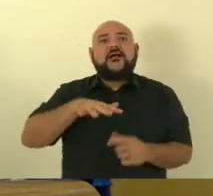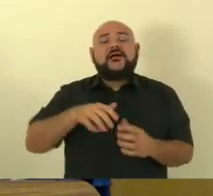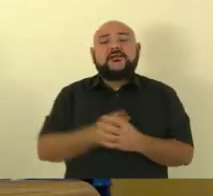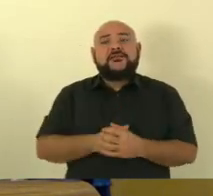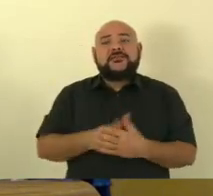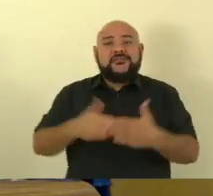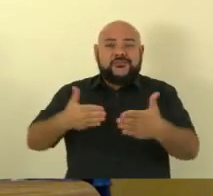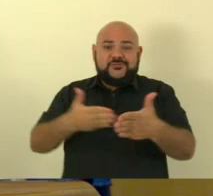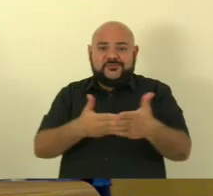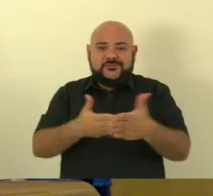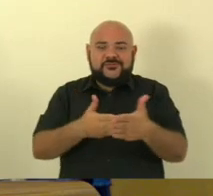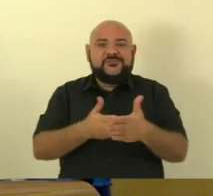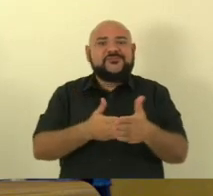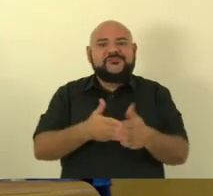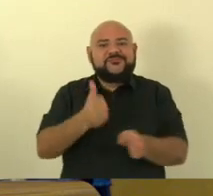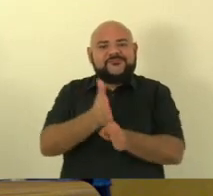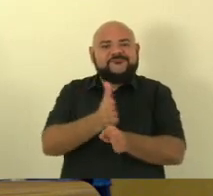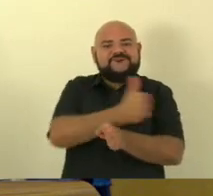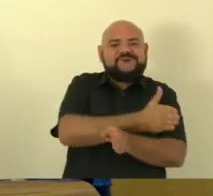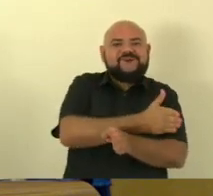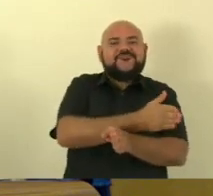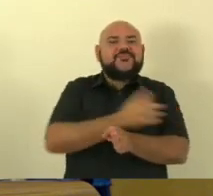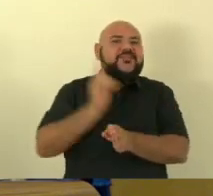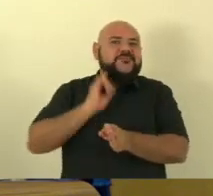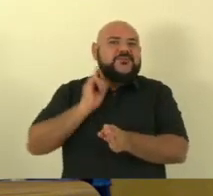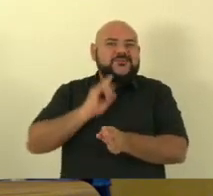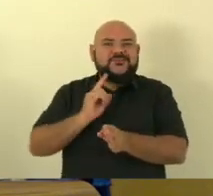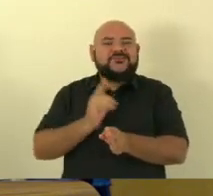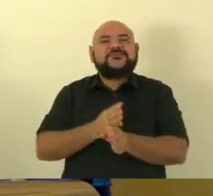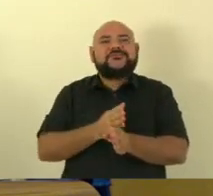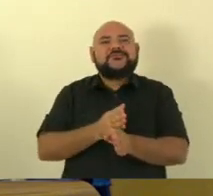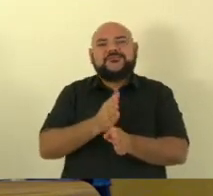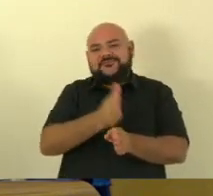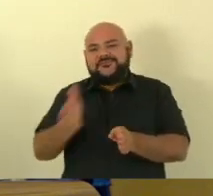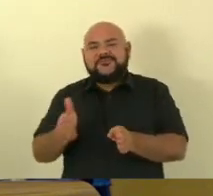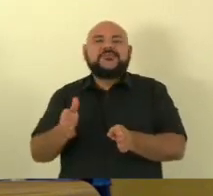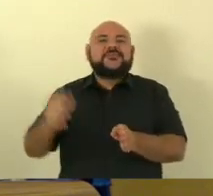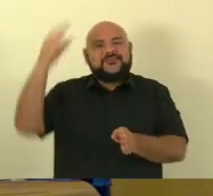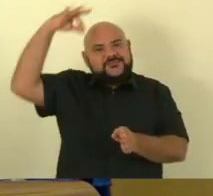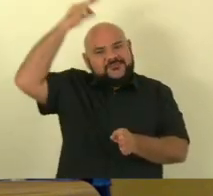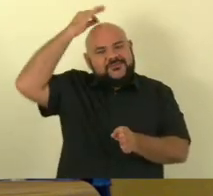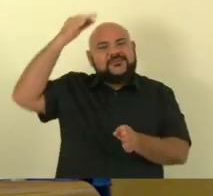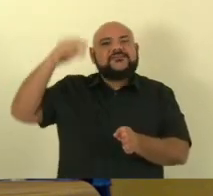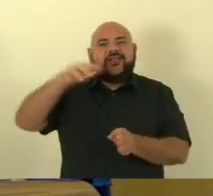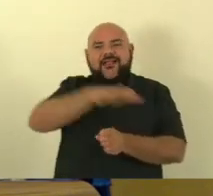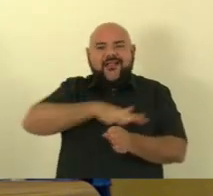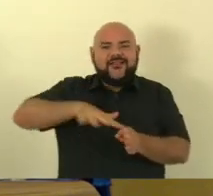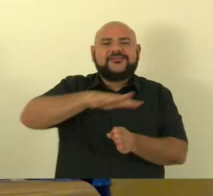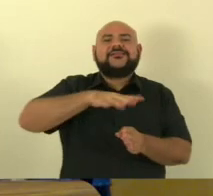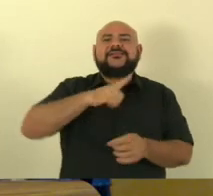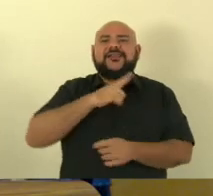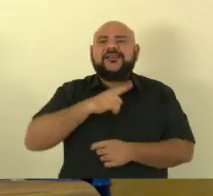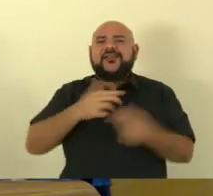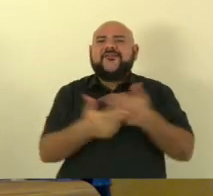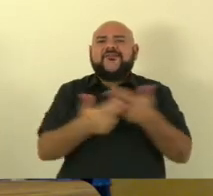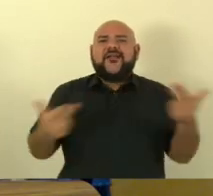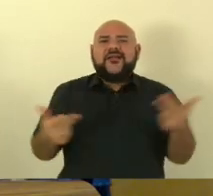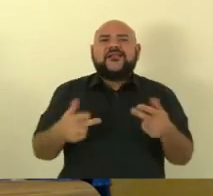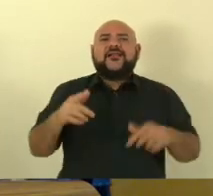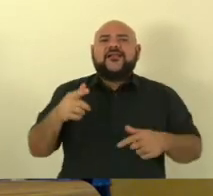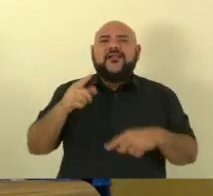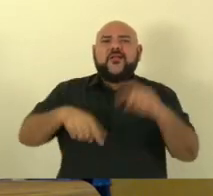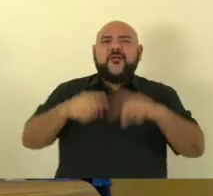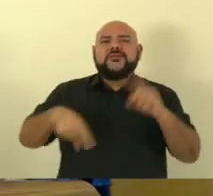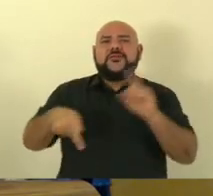Espírito Santo com Minas Gerais, nós temos inúmeros empreendimentos de turismo, como o Zóis d'Água,